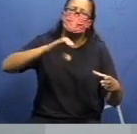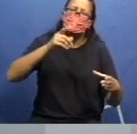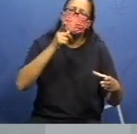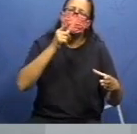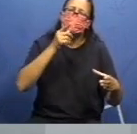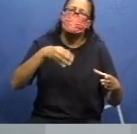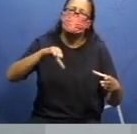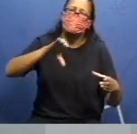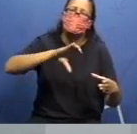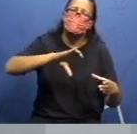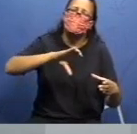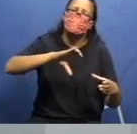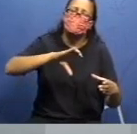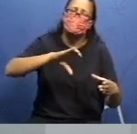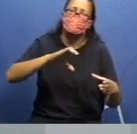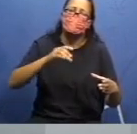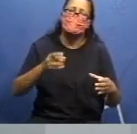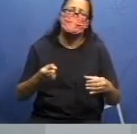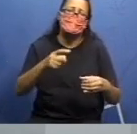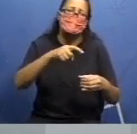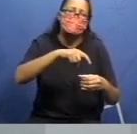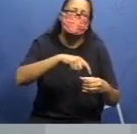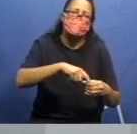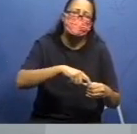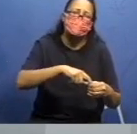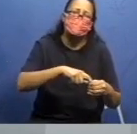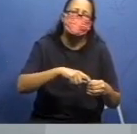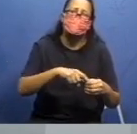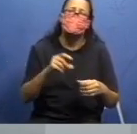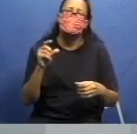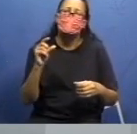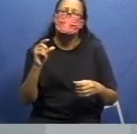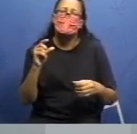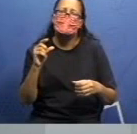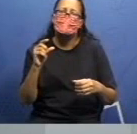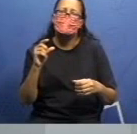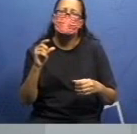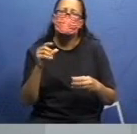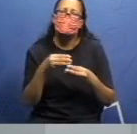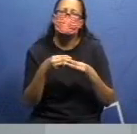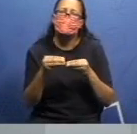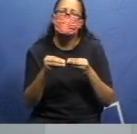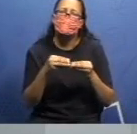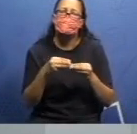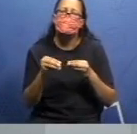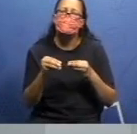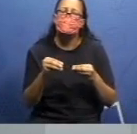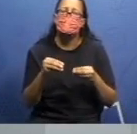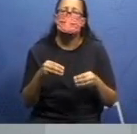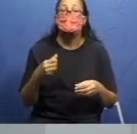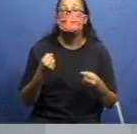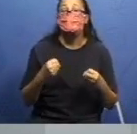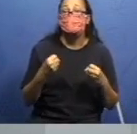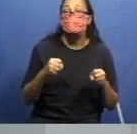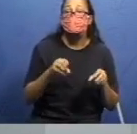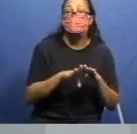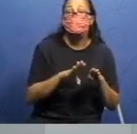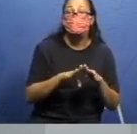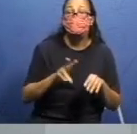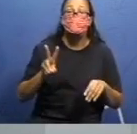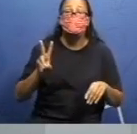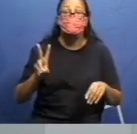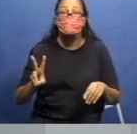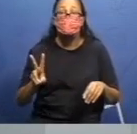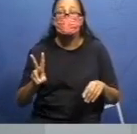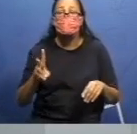dentro para que possamos brincar dentro desse espaço. E além disso, nós vamos precisar de dois lápis. Para que dois